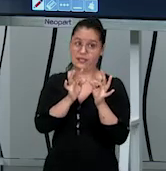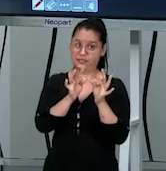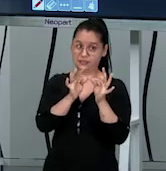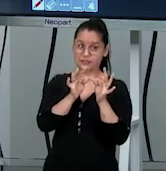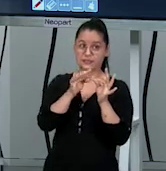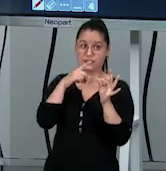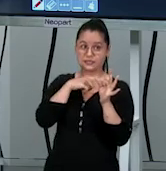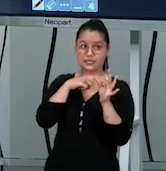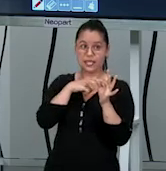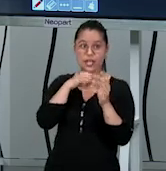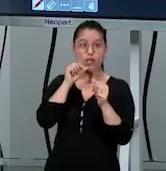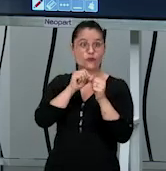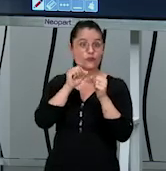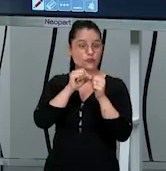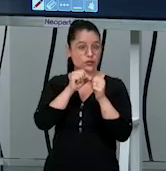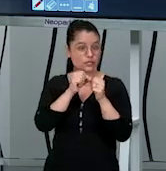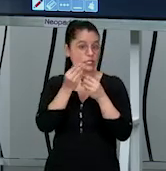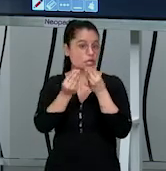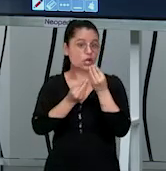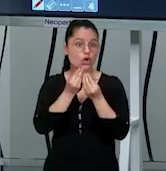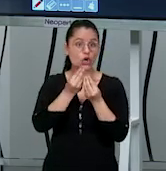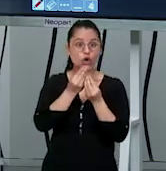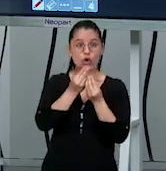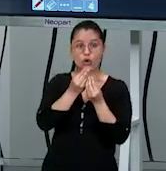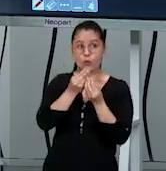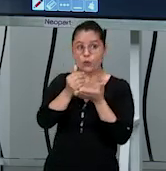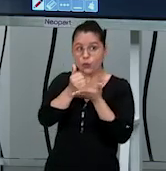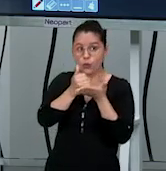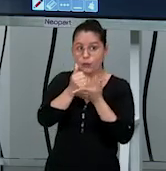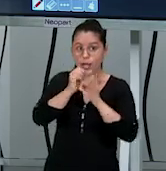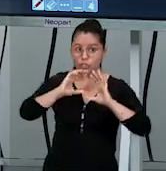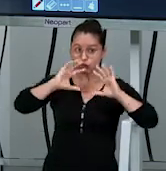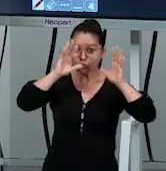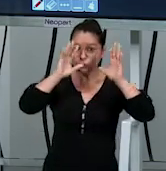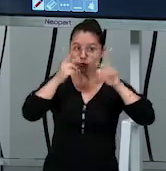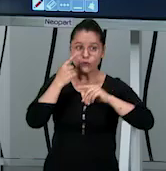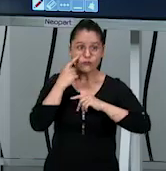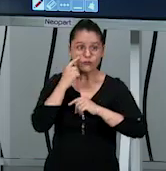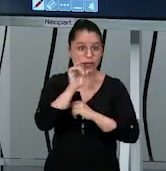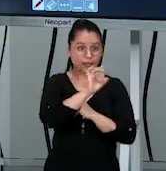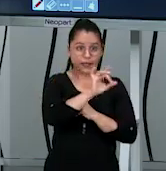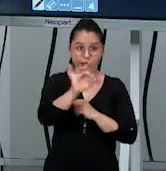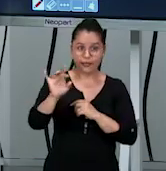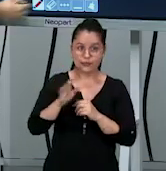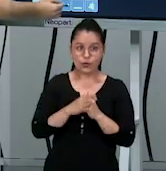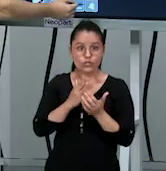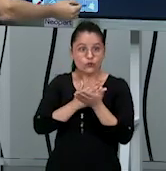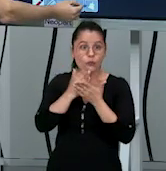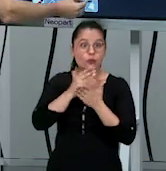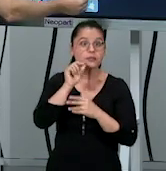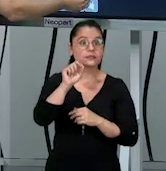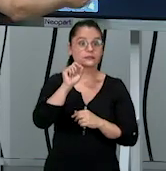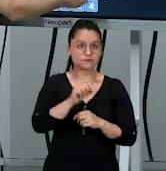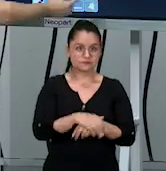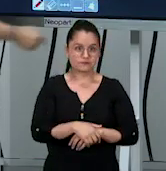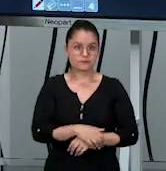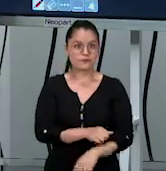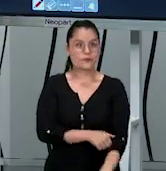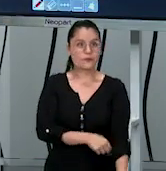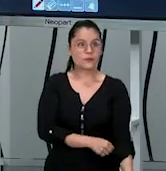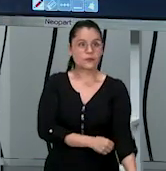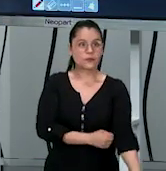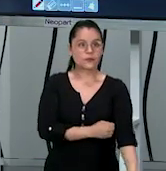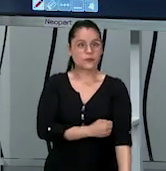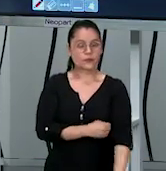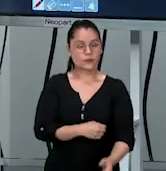três técnicas, eu vou fazer os fundamentos do vôlei, que nós vamos ver agora um por um. Tá ok? Começando do primeiro,